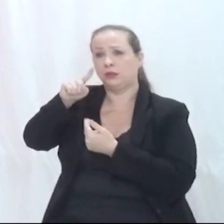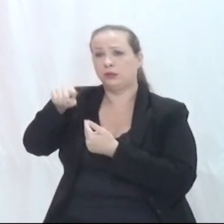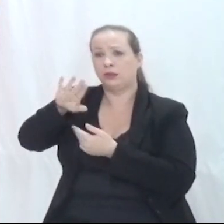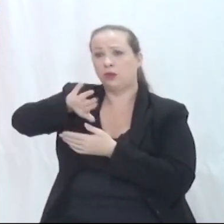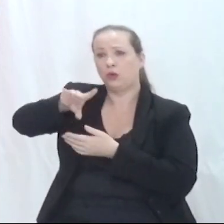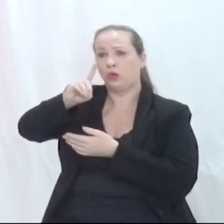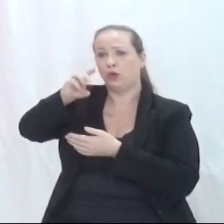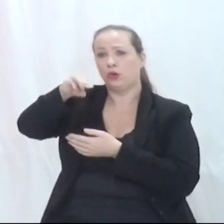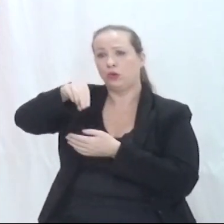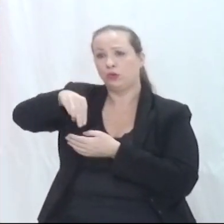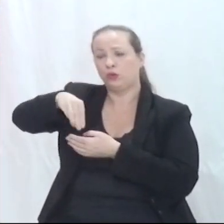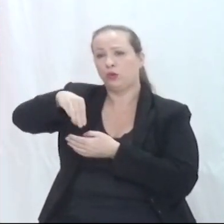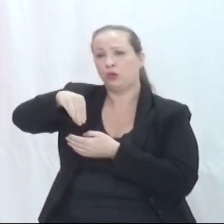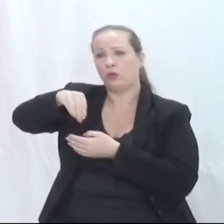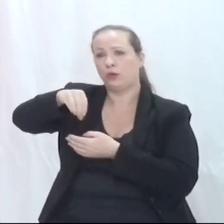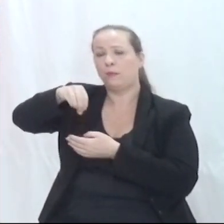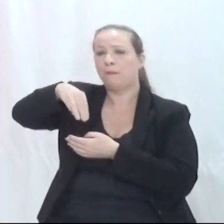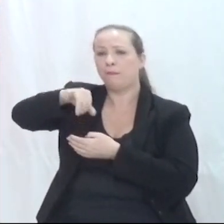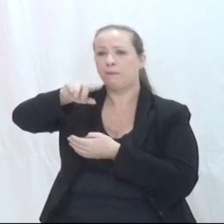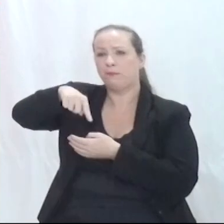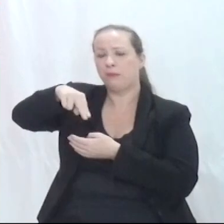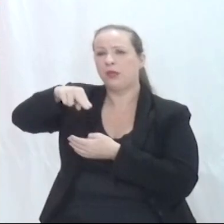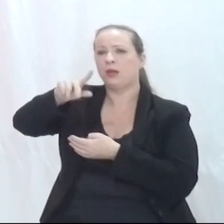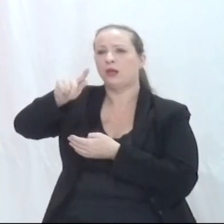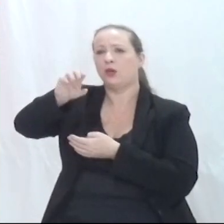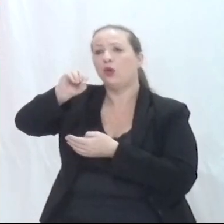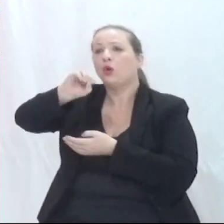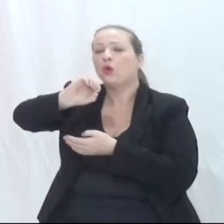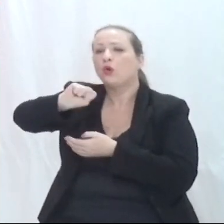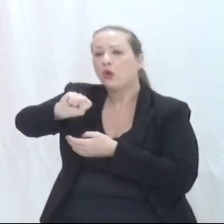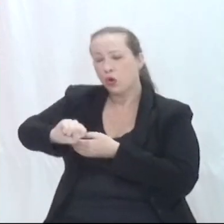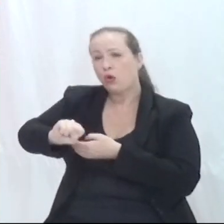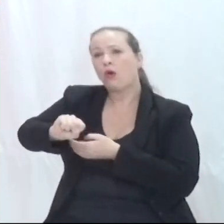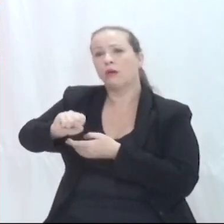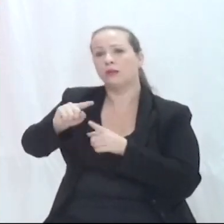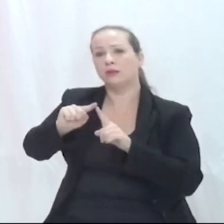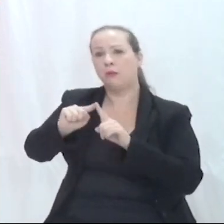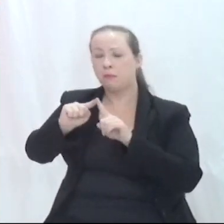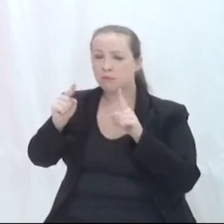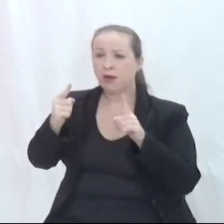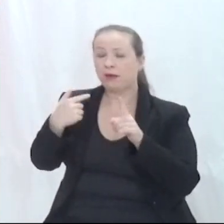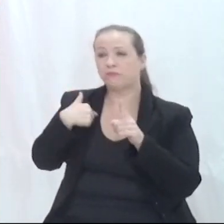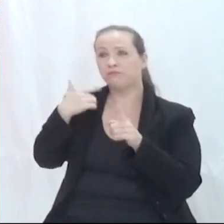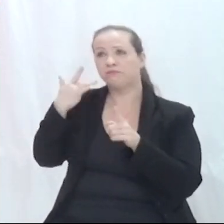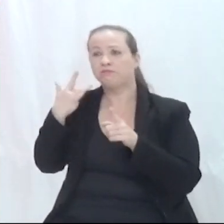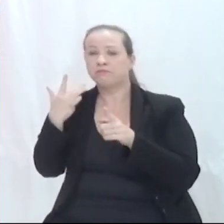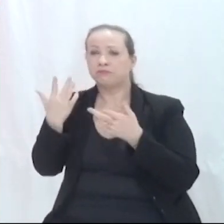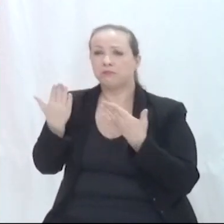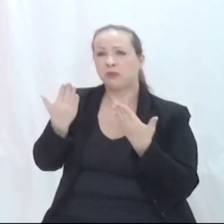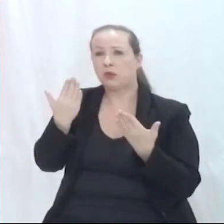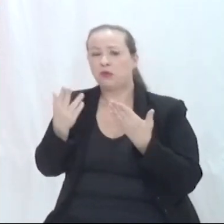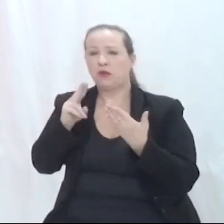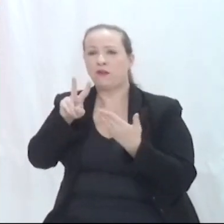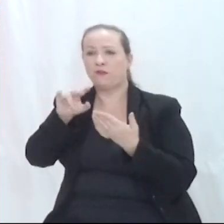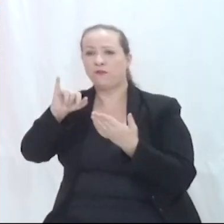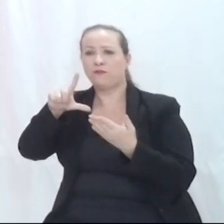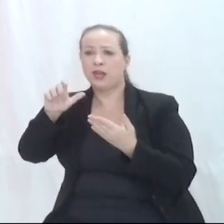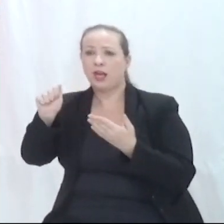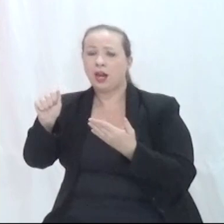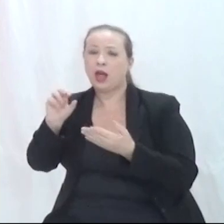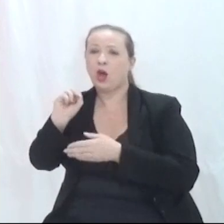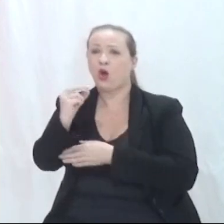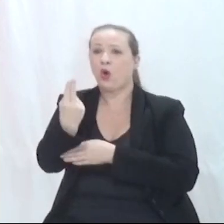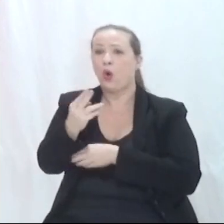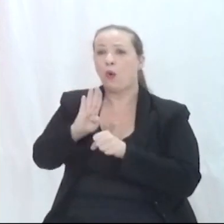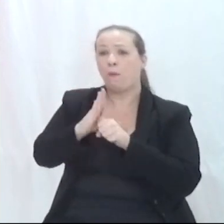usado também esse nome vila, mas também se fosse vila, a gente até acha bonitinho. Mas, enfim,